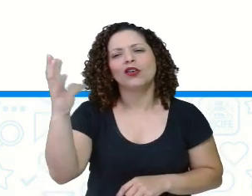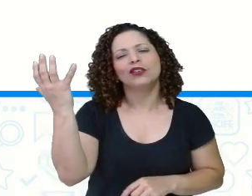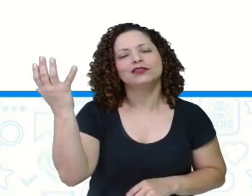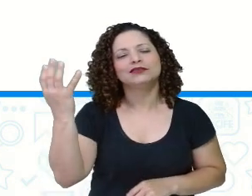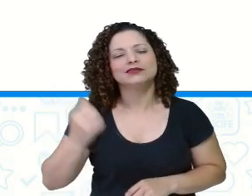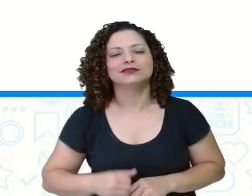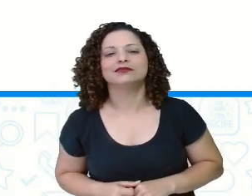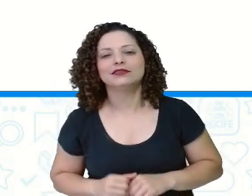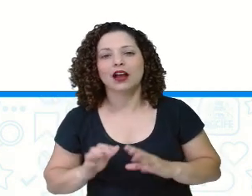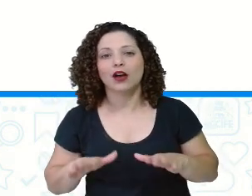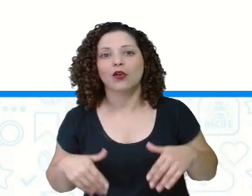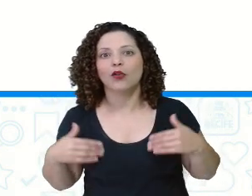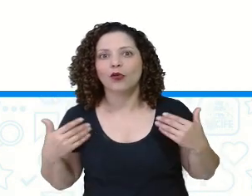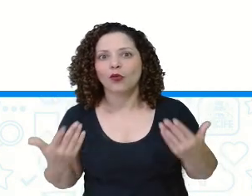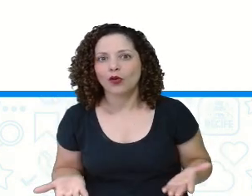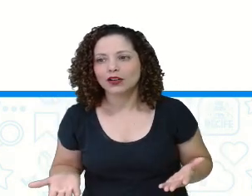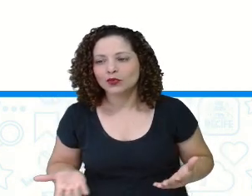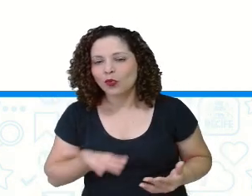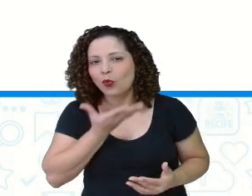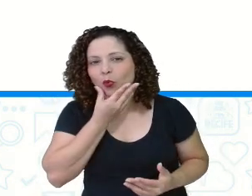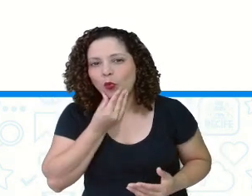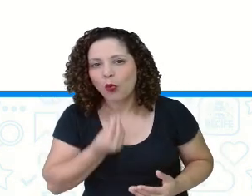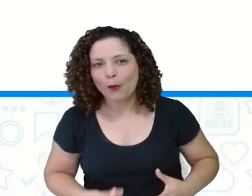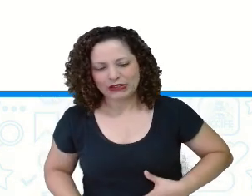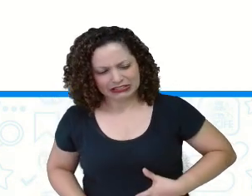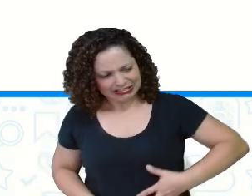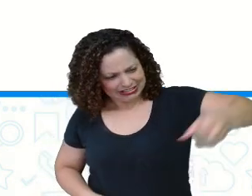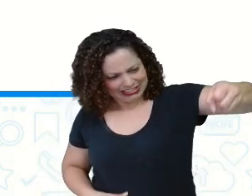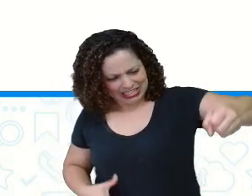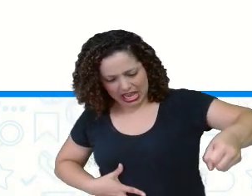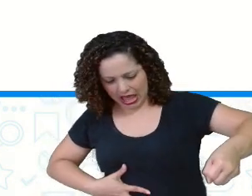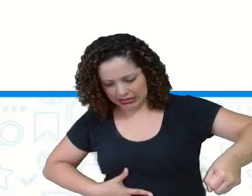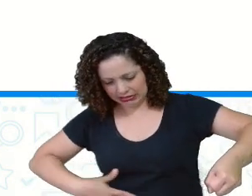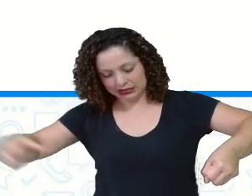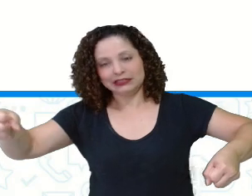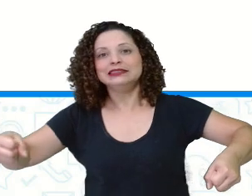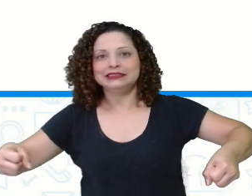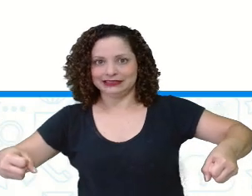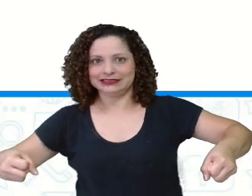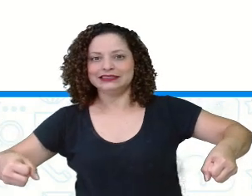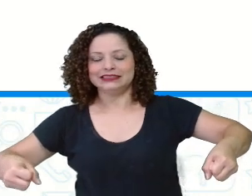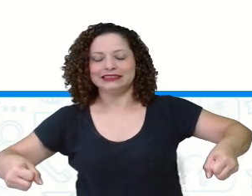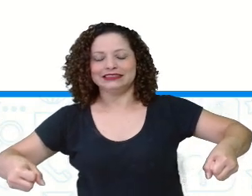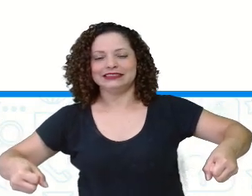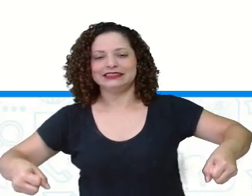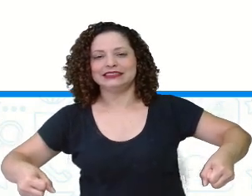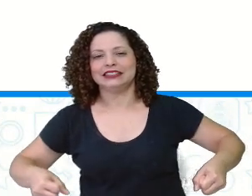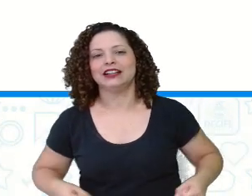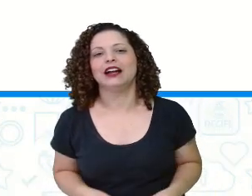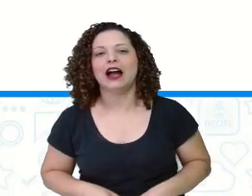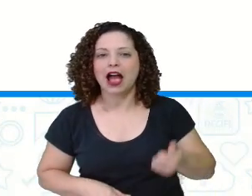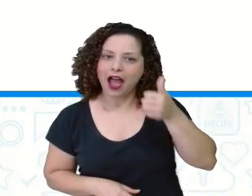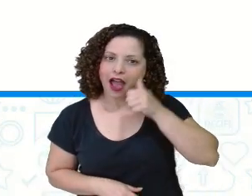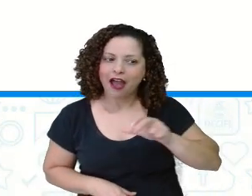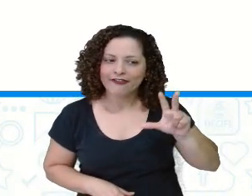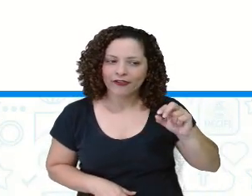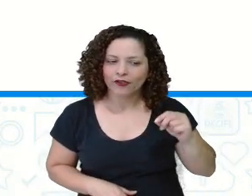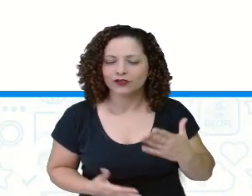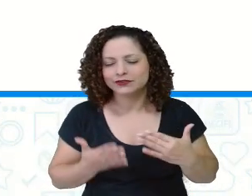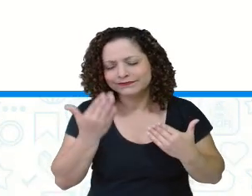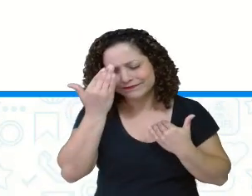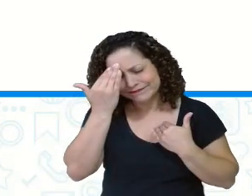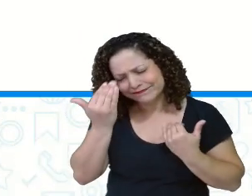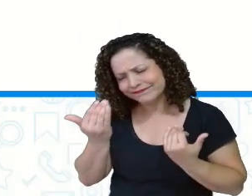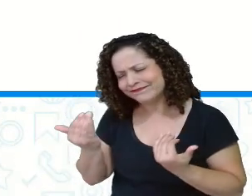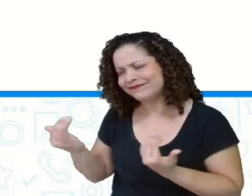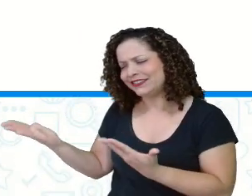quando o leiador tira a vovó e a Chapeuzinho de dentro da barriga, a vovó em agradecimento